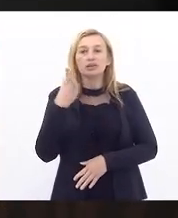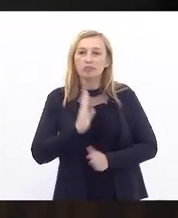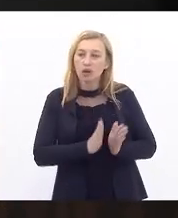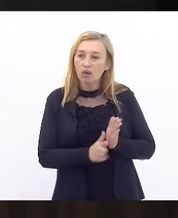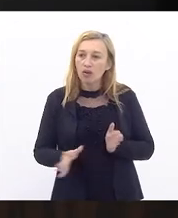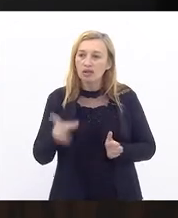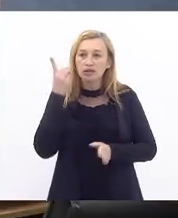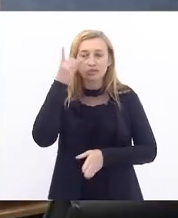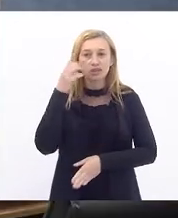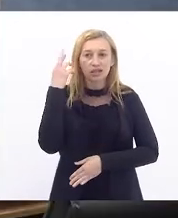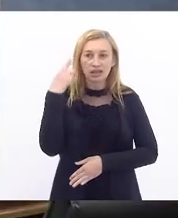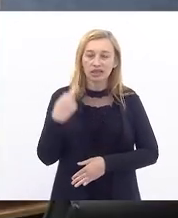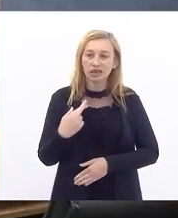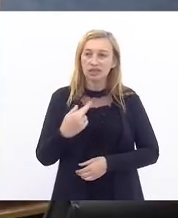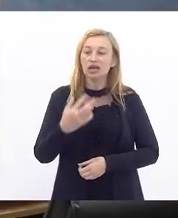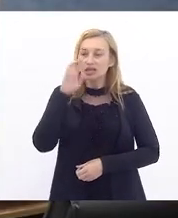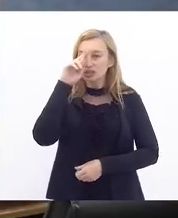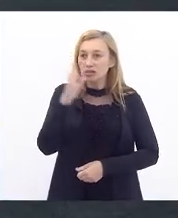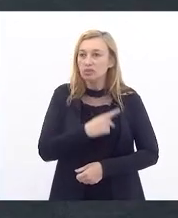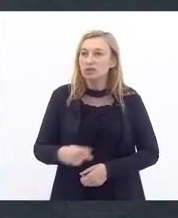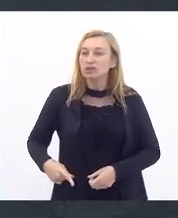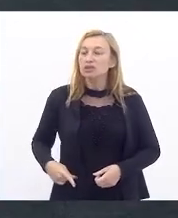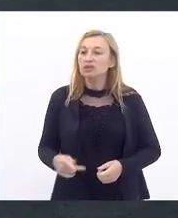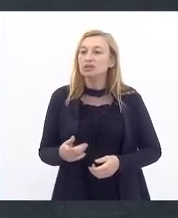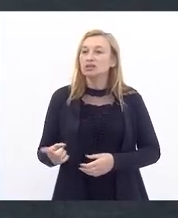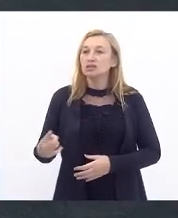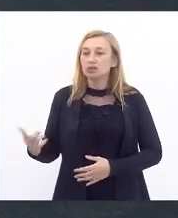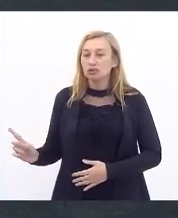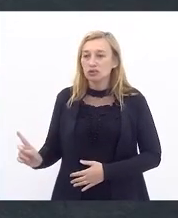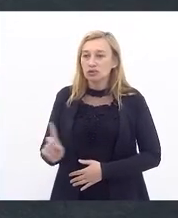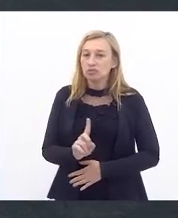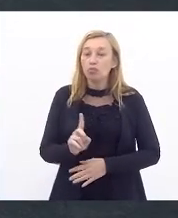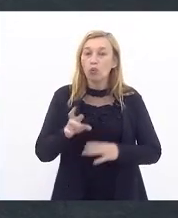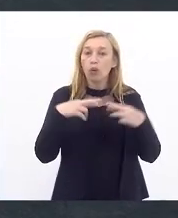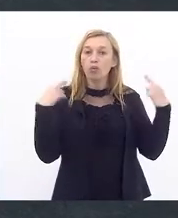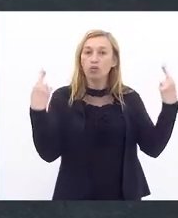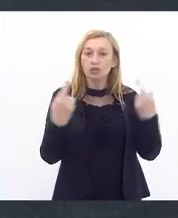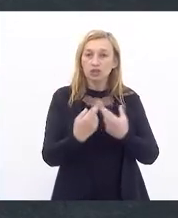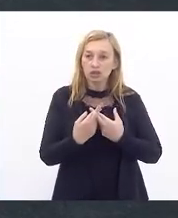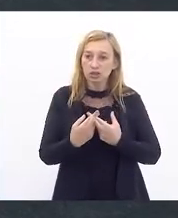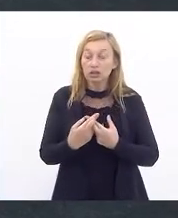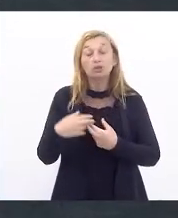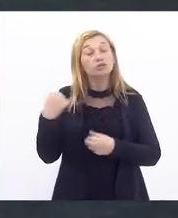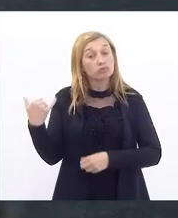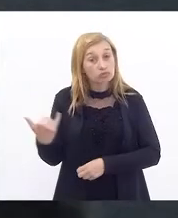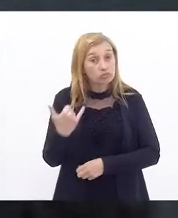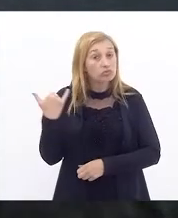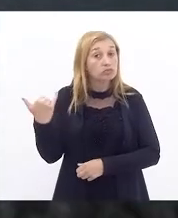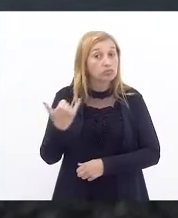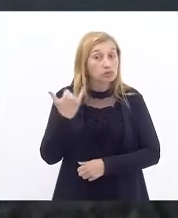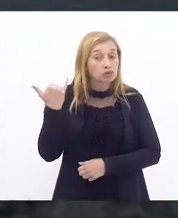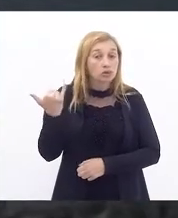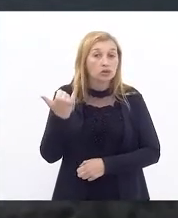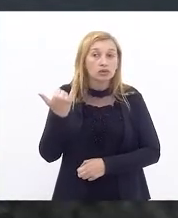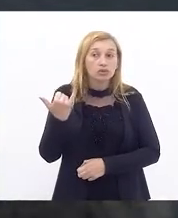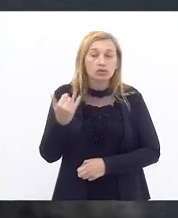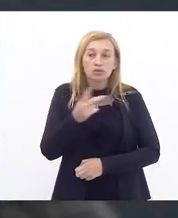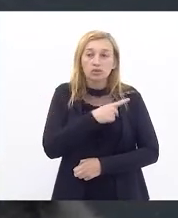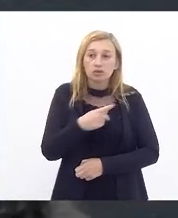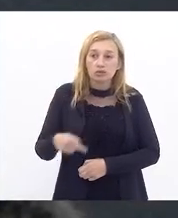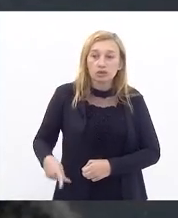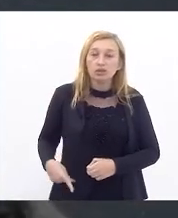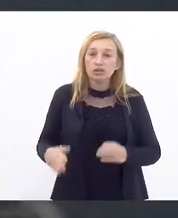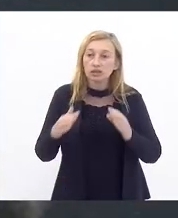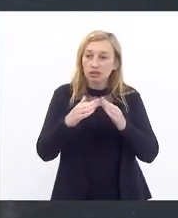Renata Souza. Senhor presidente, acabo de vir numa reunião muito importante com o presidente